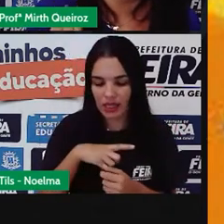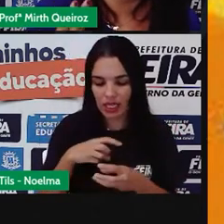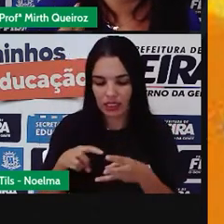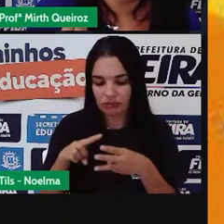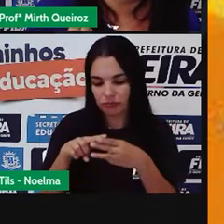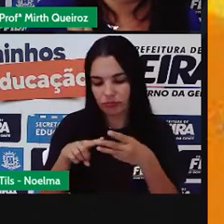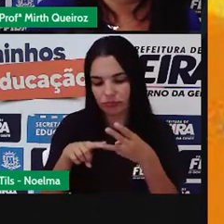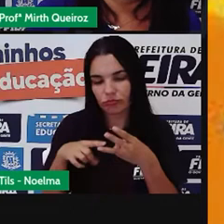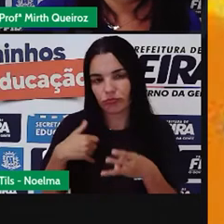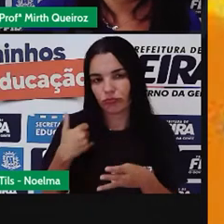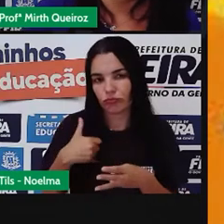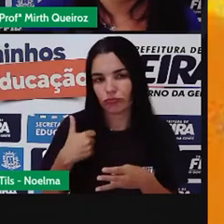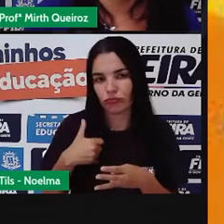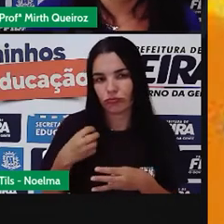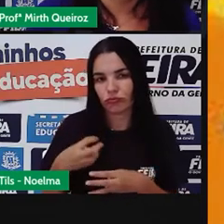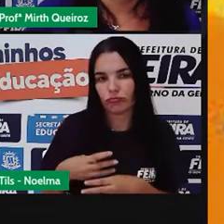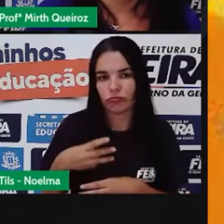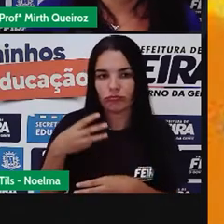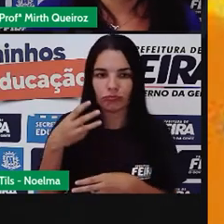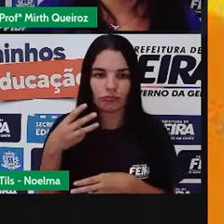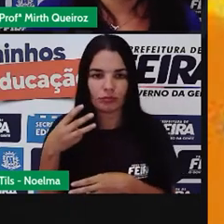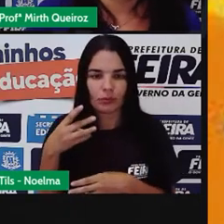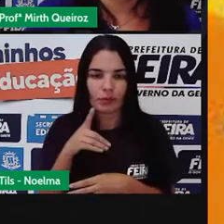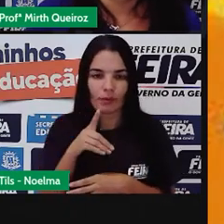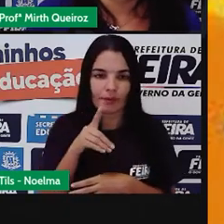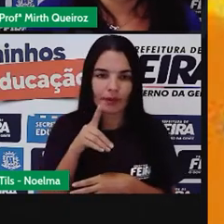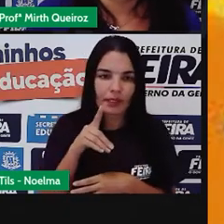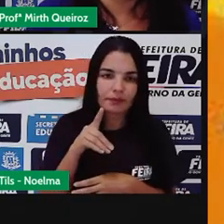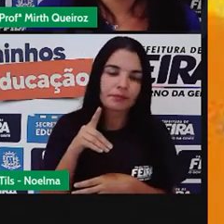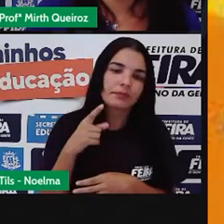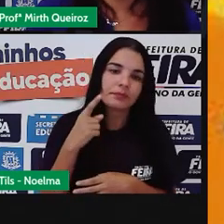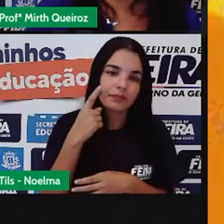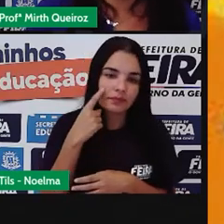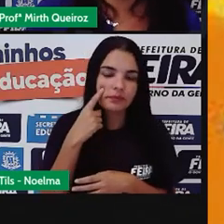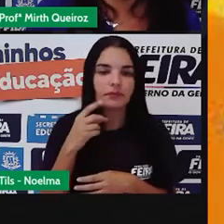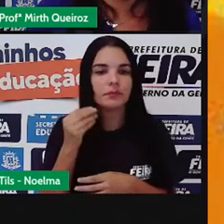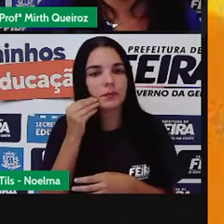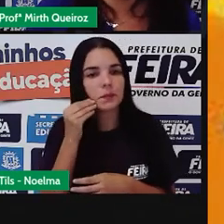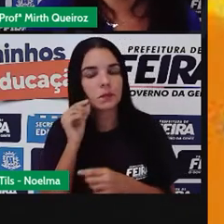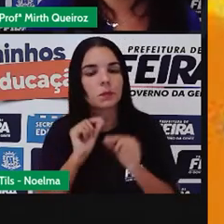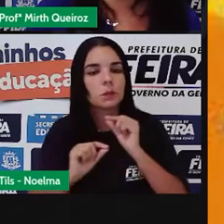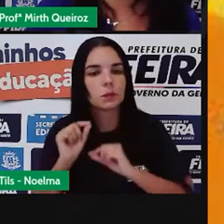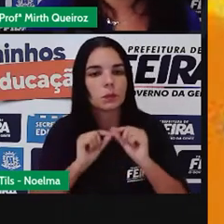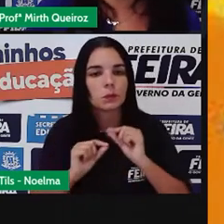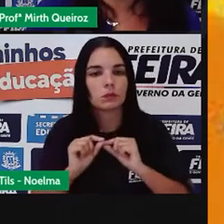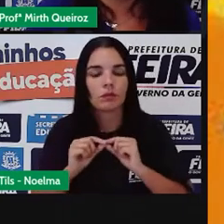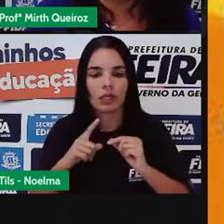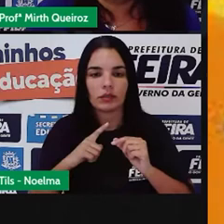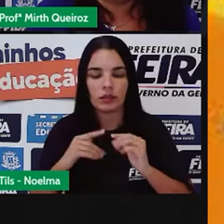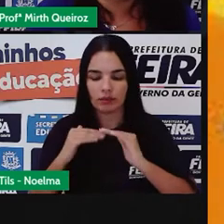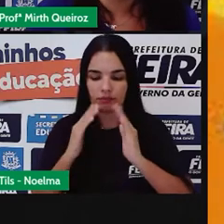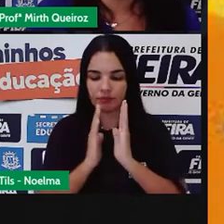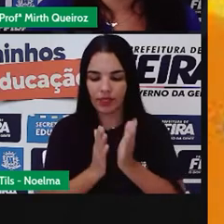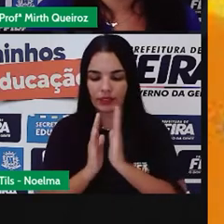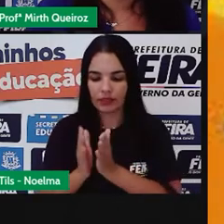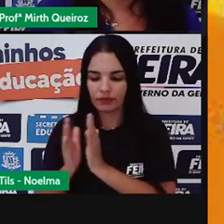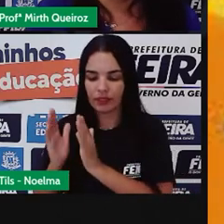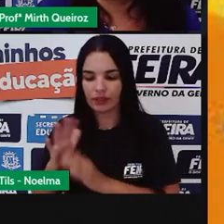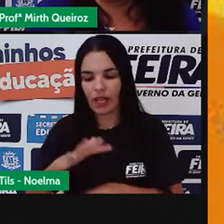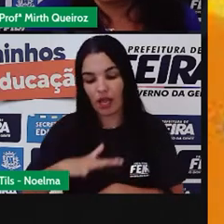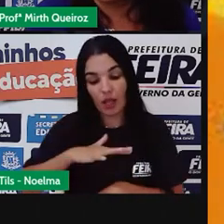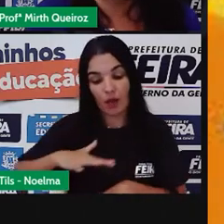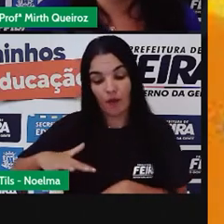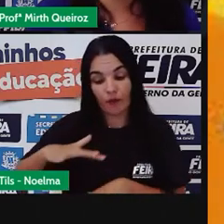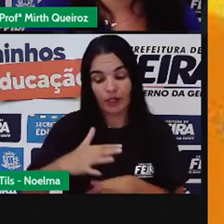seria a terceira idade aí dentro dessa sequência. Mas, diante das fases, nós temos essas, a infância,